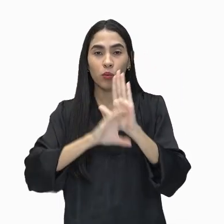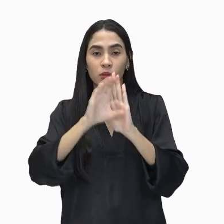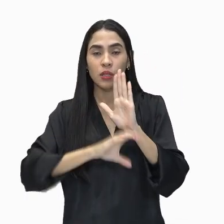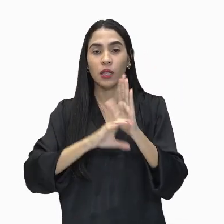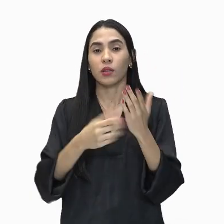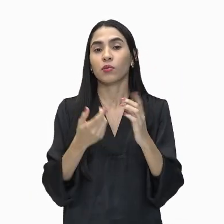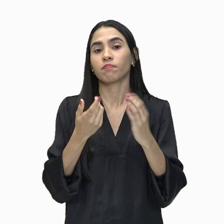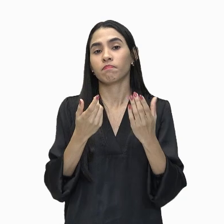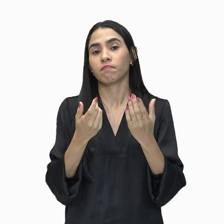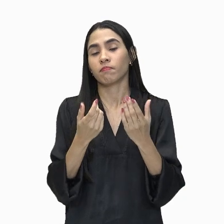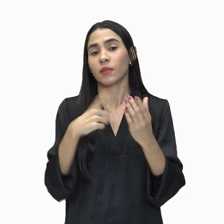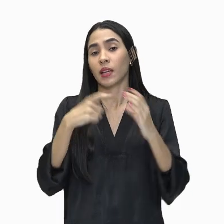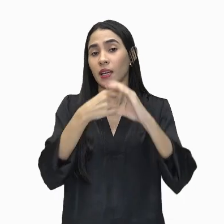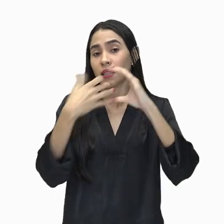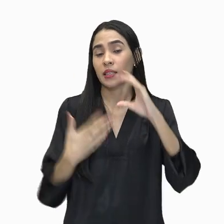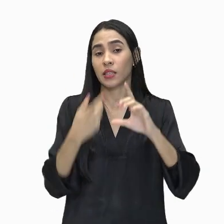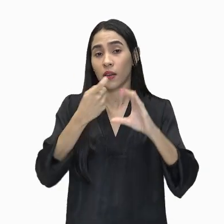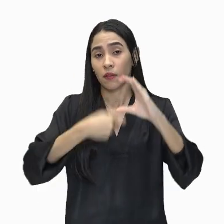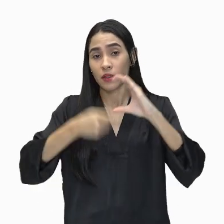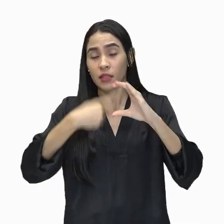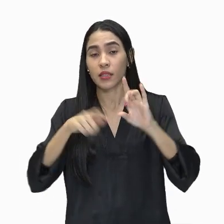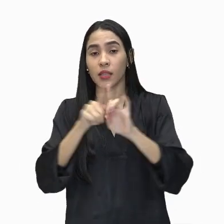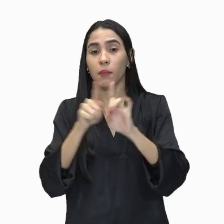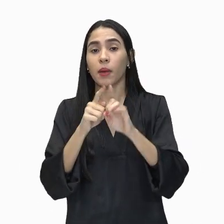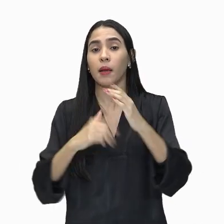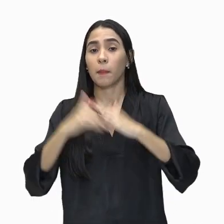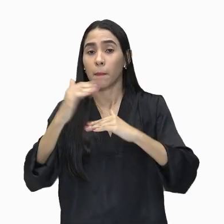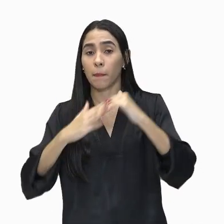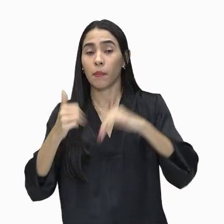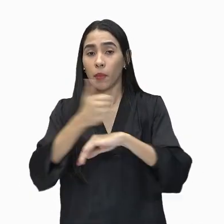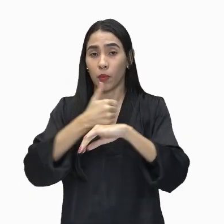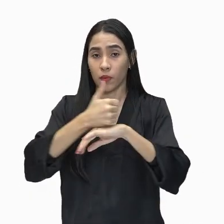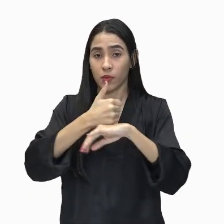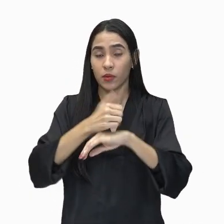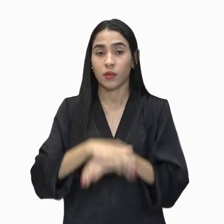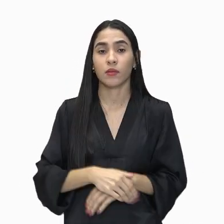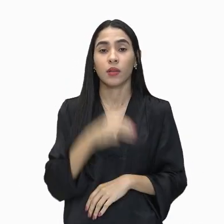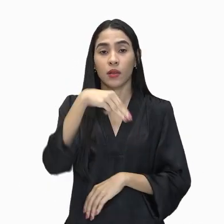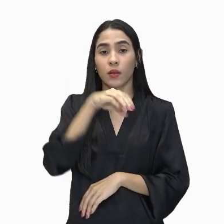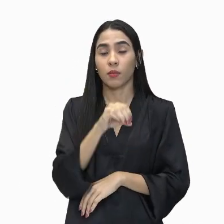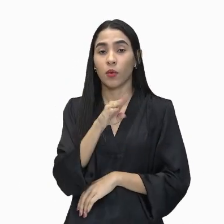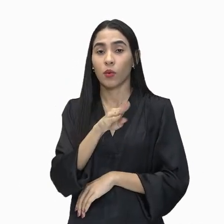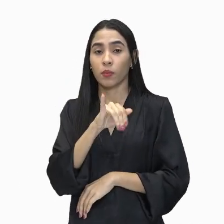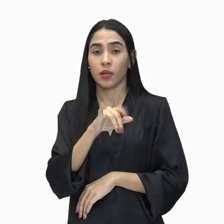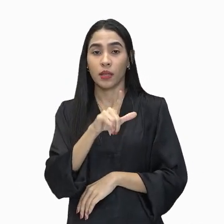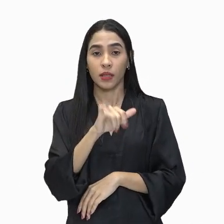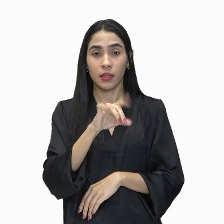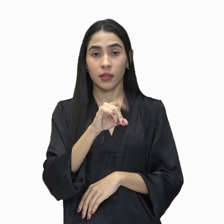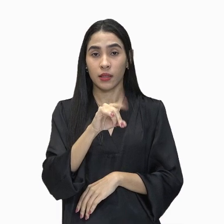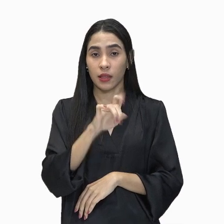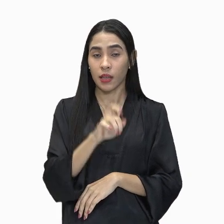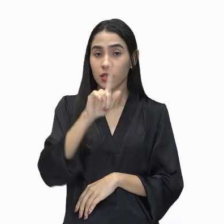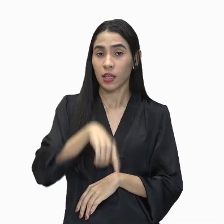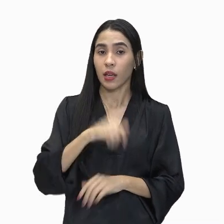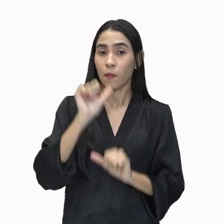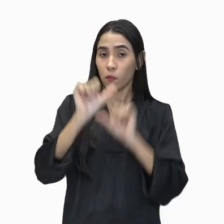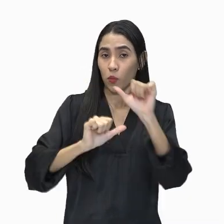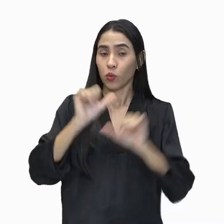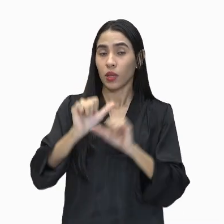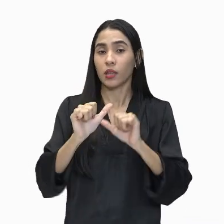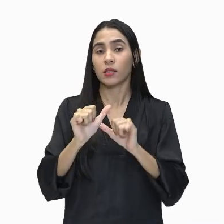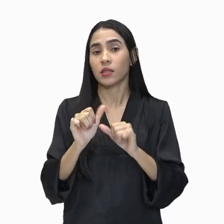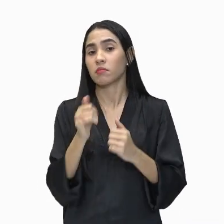financeira e profissional. a mobilidade consiste na mudança de posição